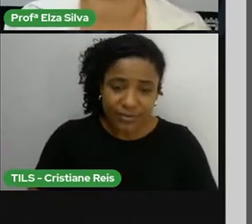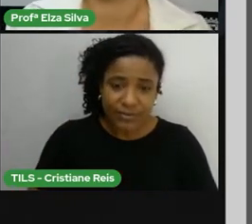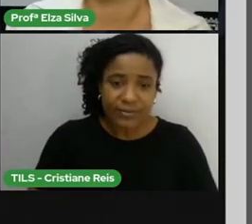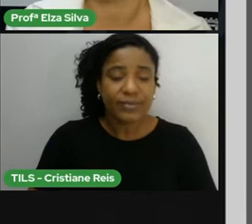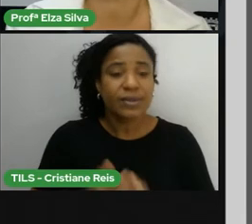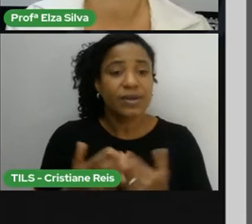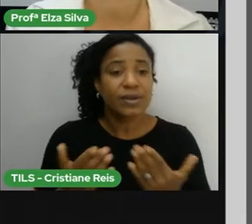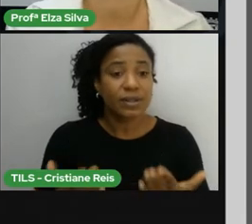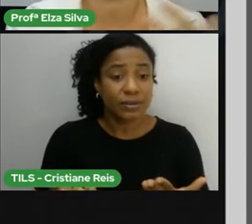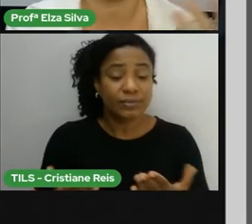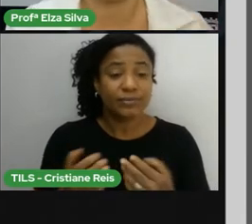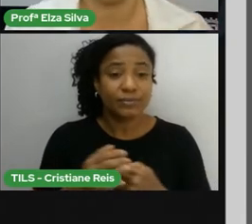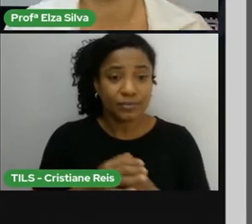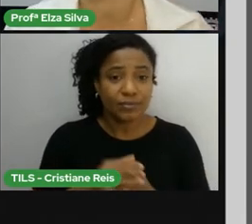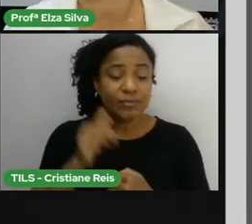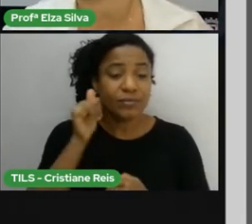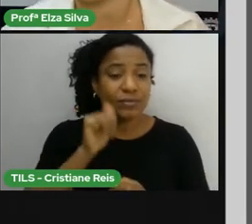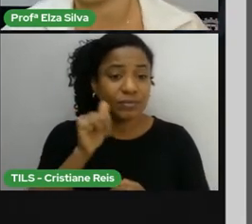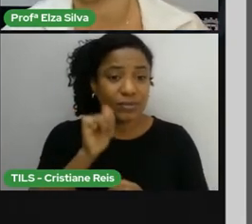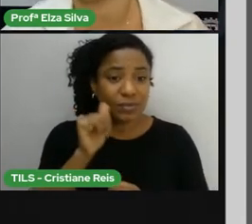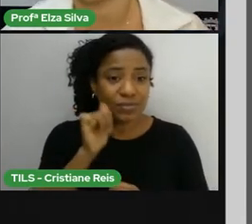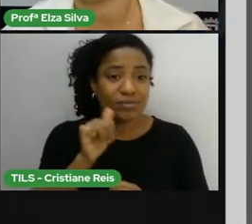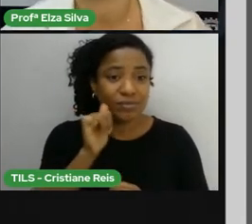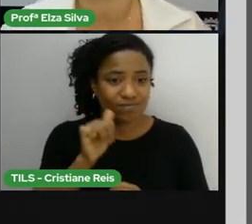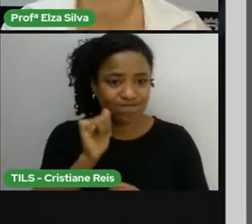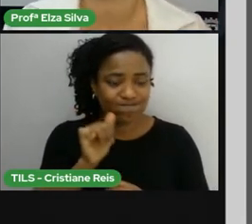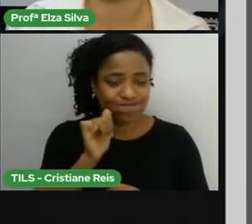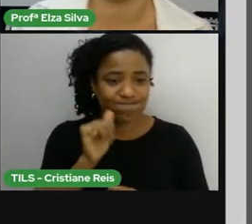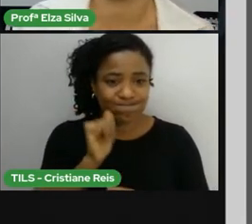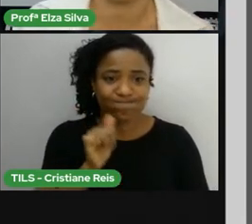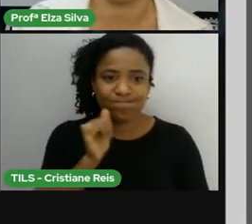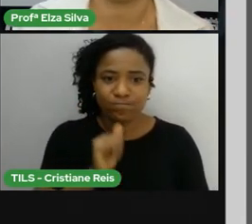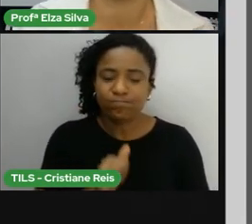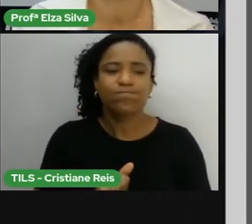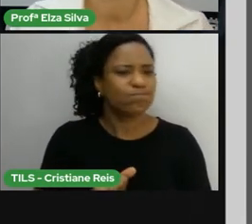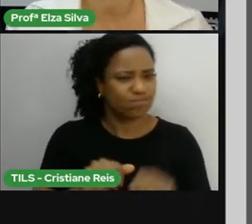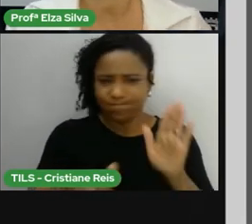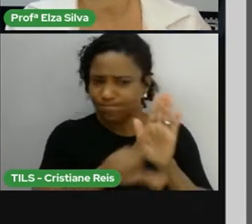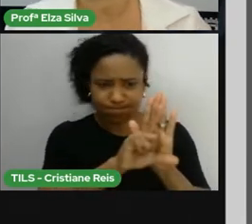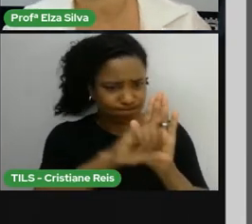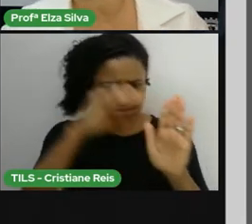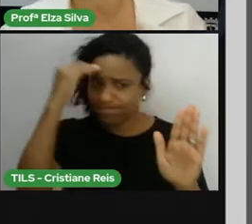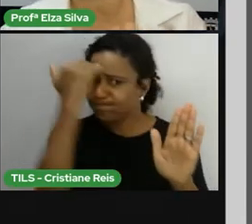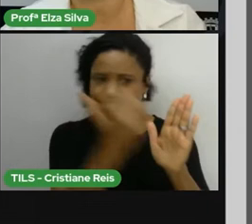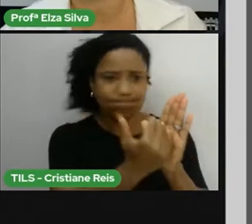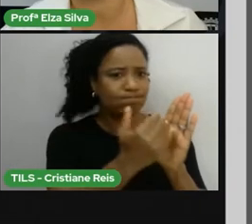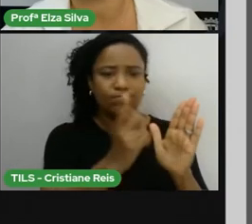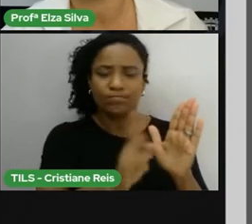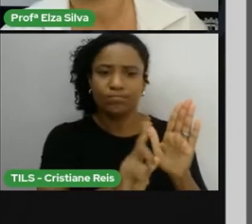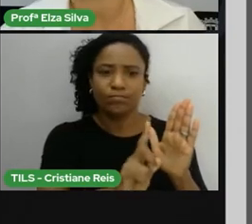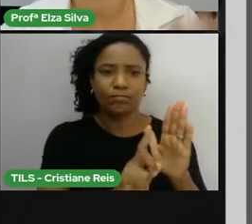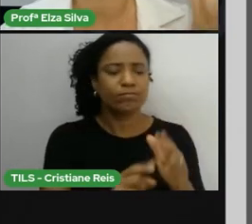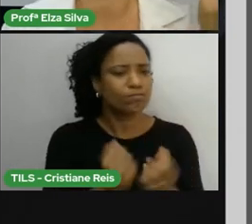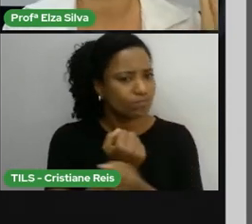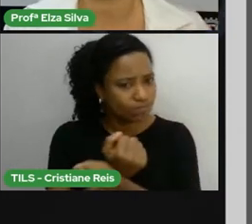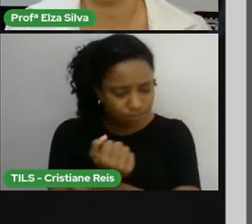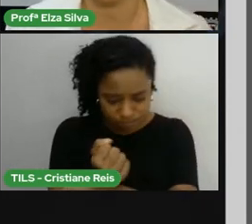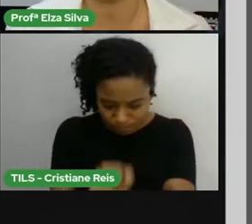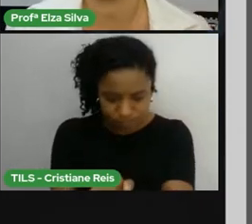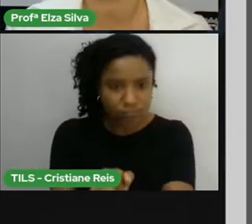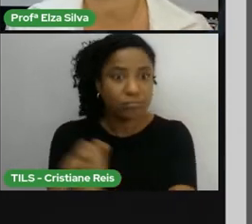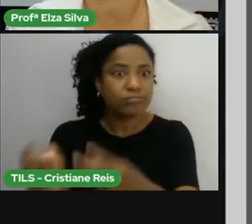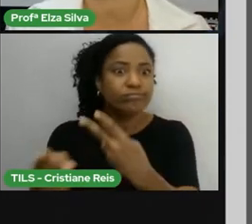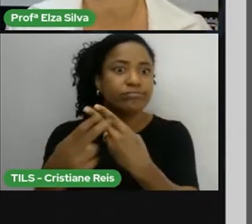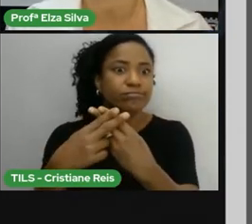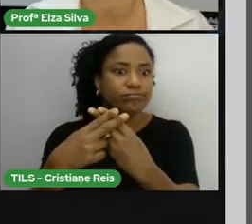Devido a isto, ela também foi presa, não é? Como Nelson Mandela. E, em represália, a população